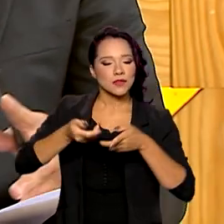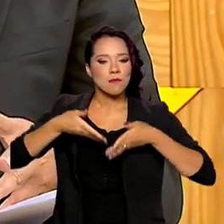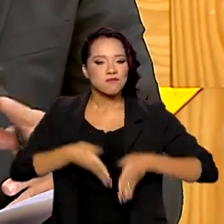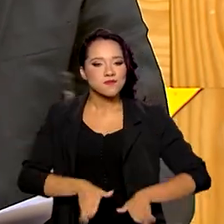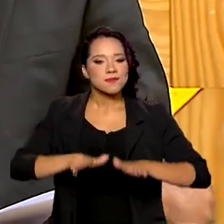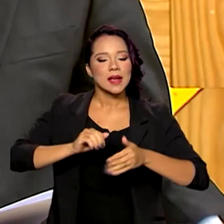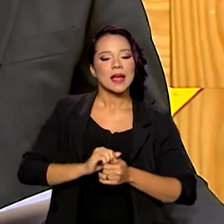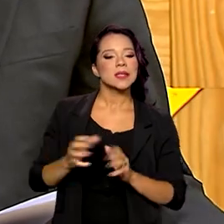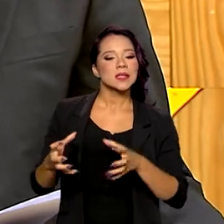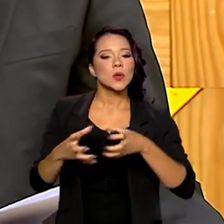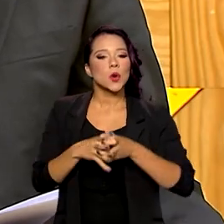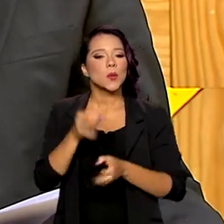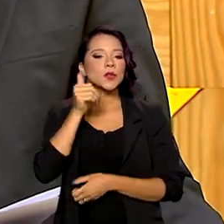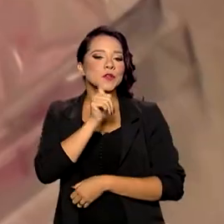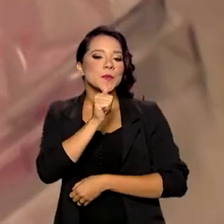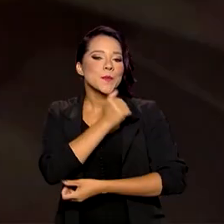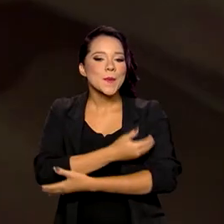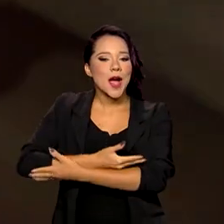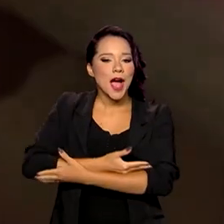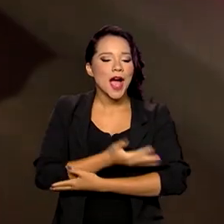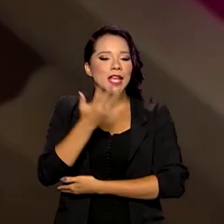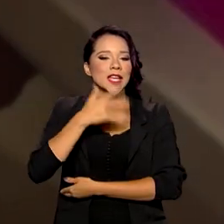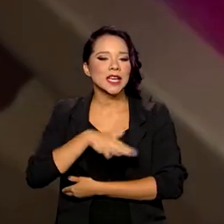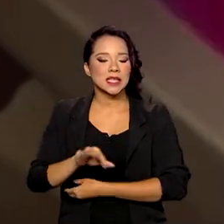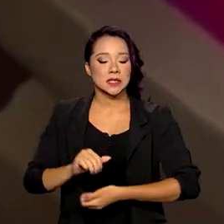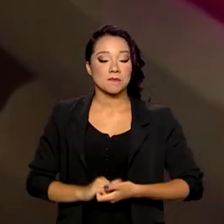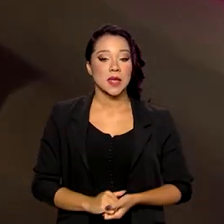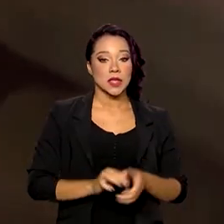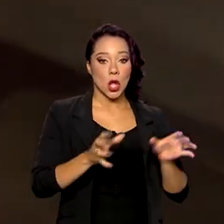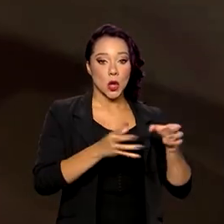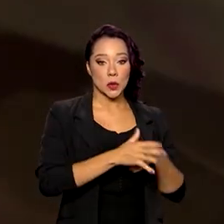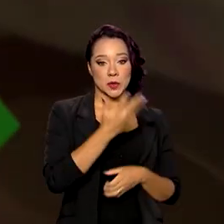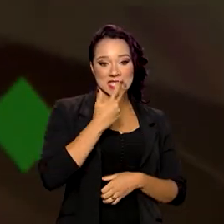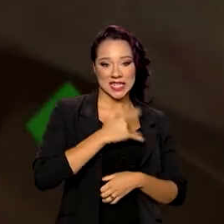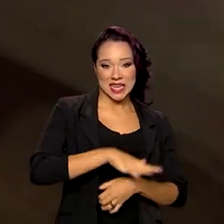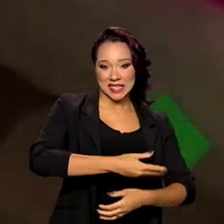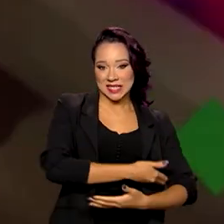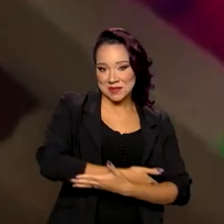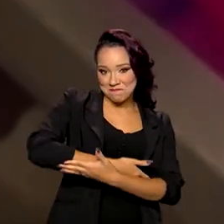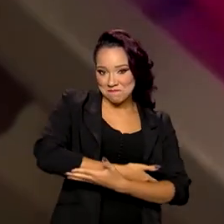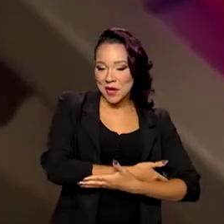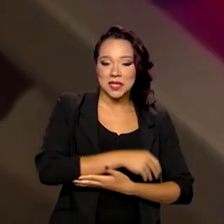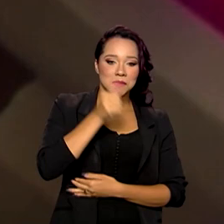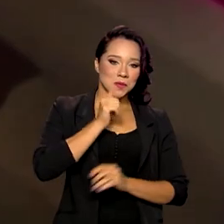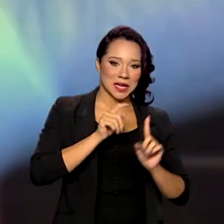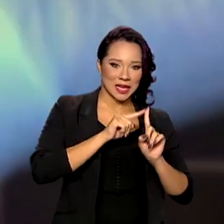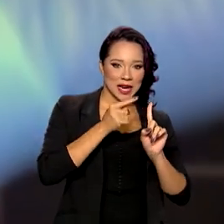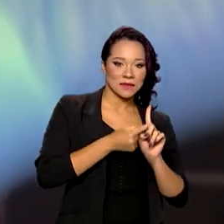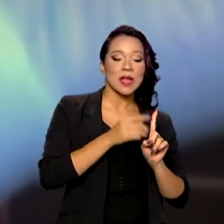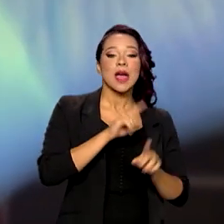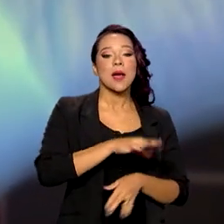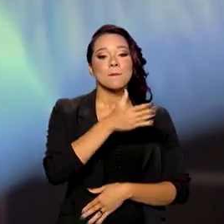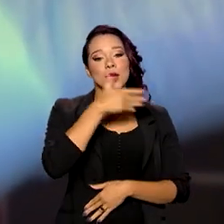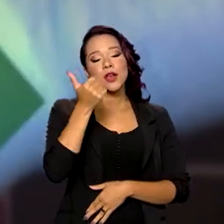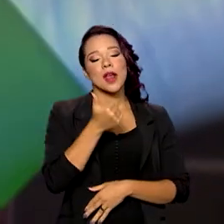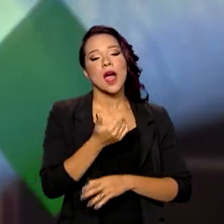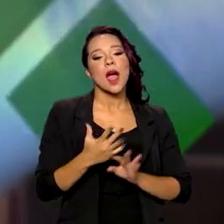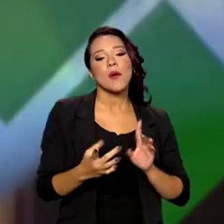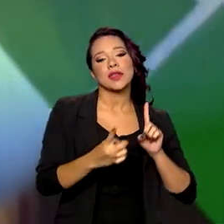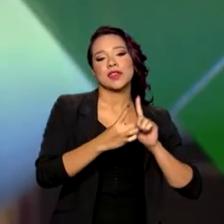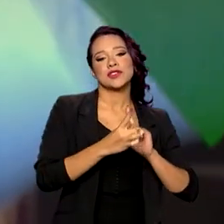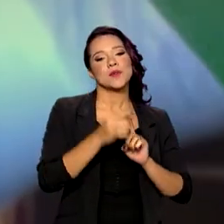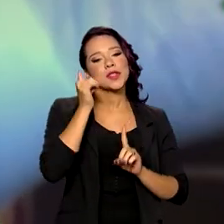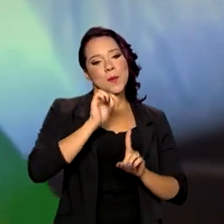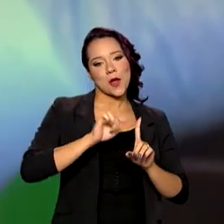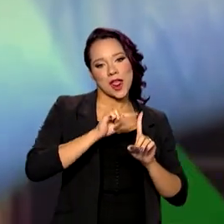essa rede materno-infantil. A rede de atenção materno-infantil tem como objetivo melhorar a qualidade do atendimento às